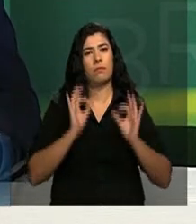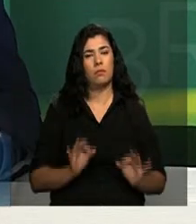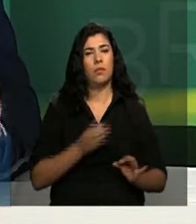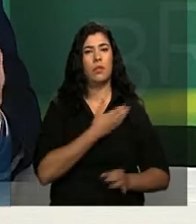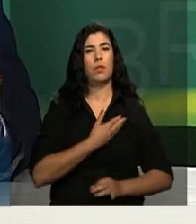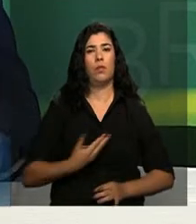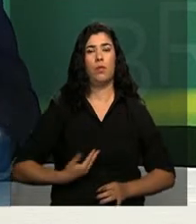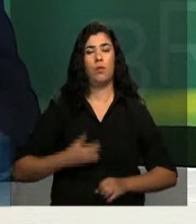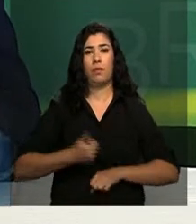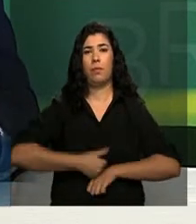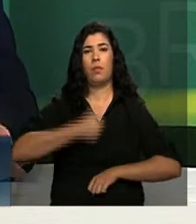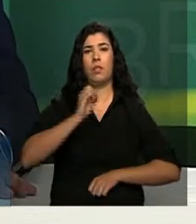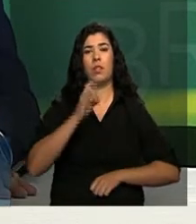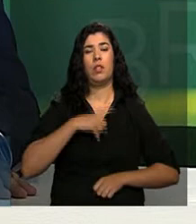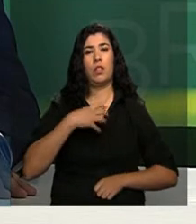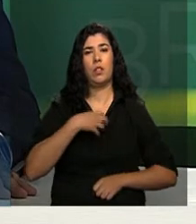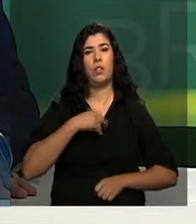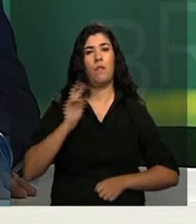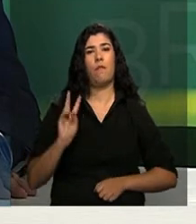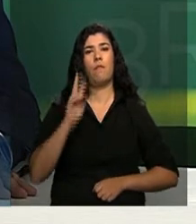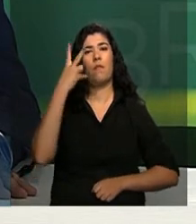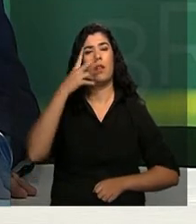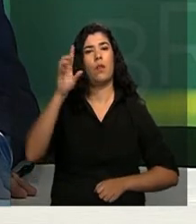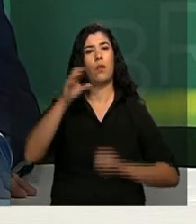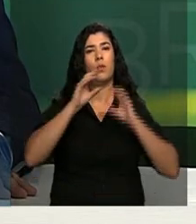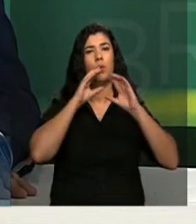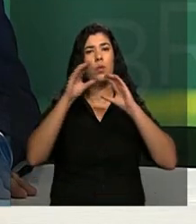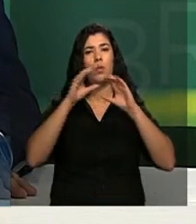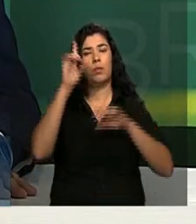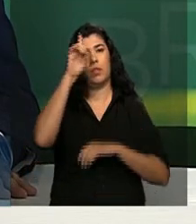torna mais eficiente se ele valorizar o cotidiano da comunicação.